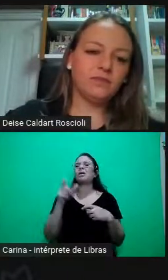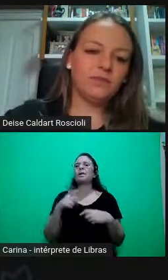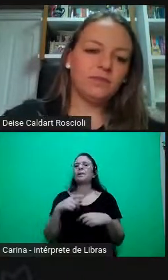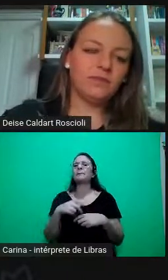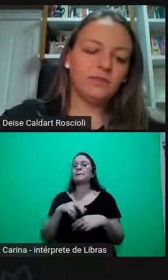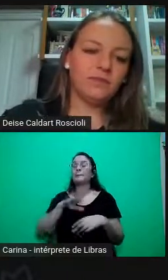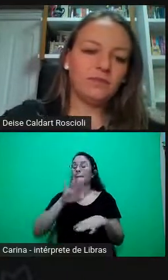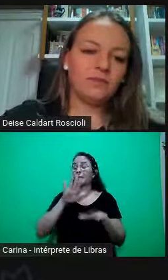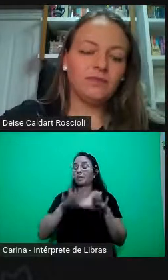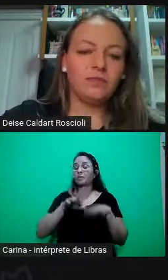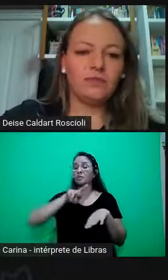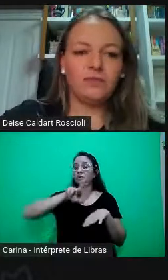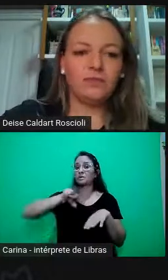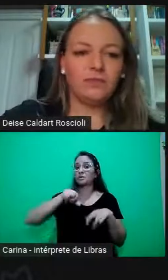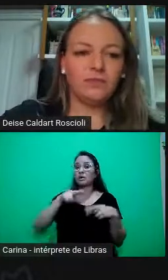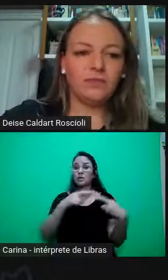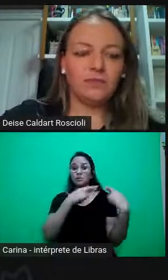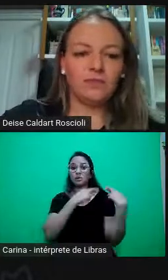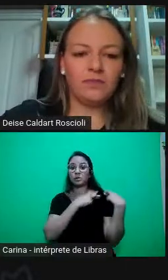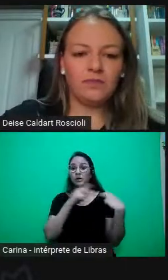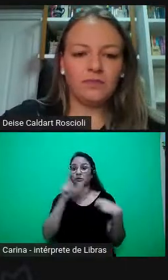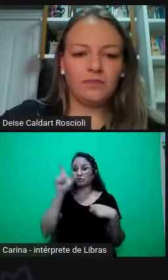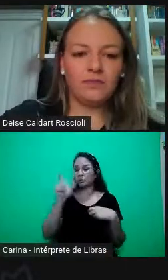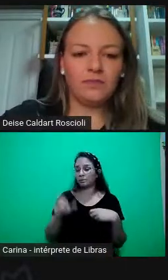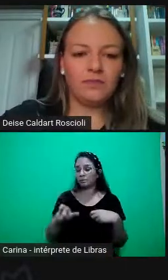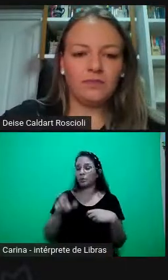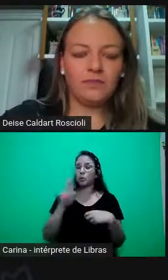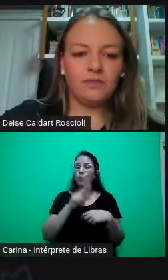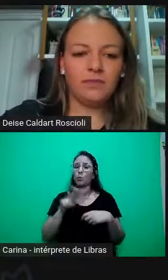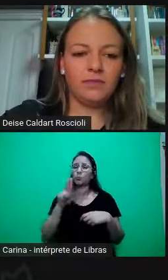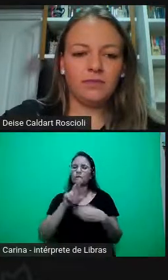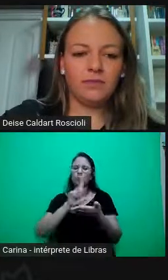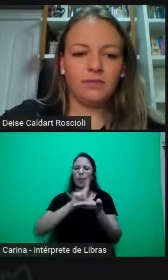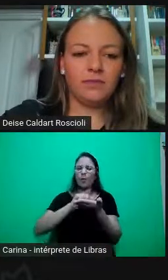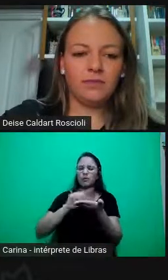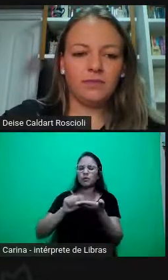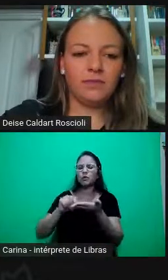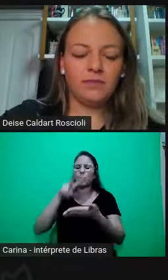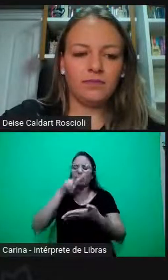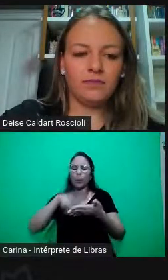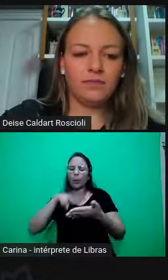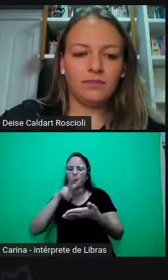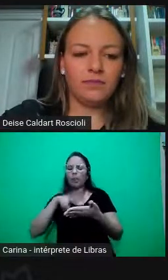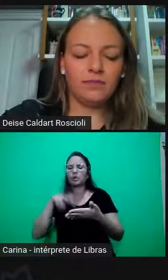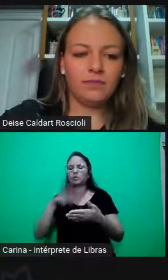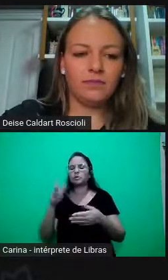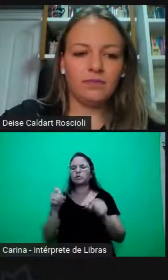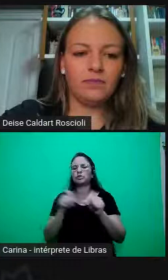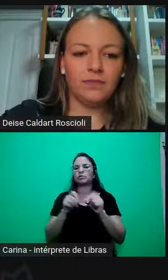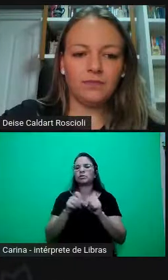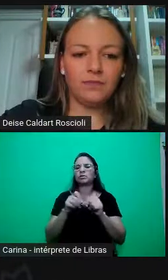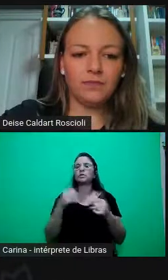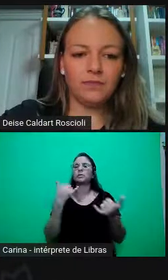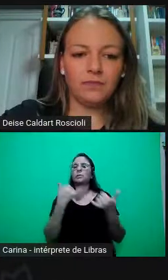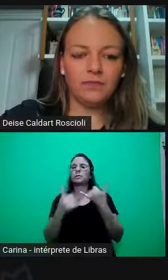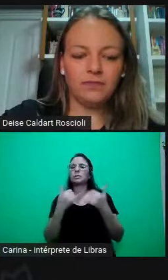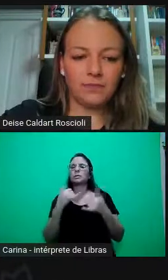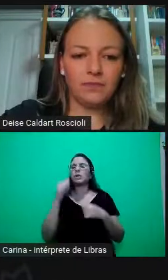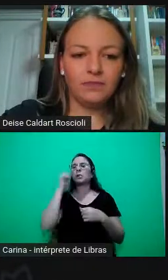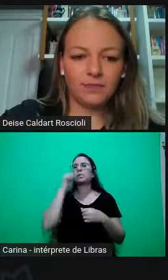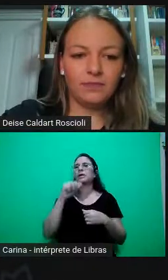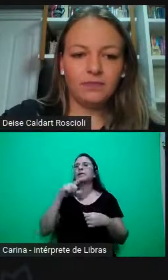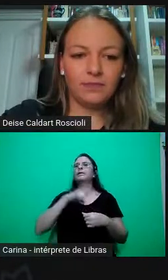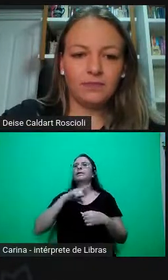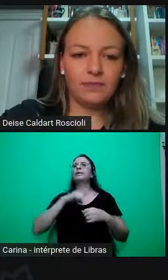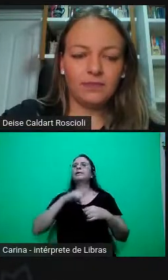de algumas leituras que eu fiz, de artigos de estudos sobre mulheres, por exemplo, que alcançam cargos de poder dentro de